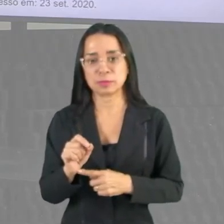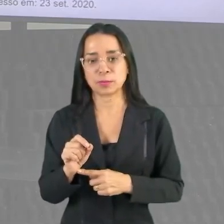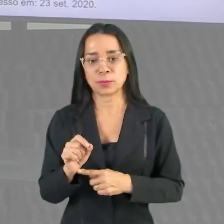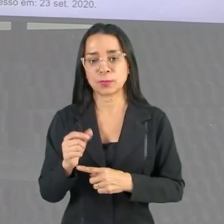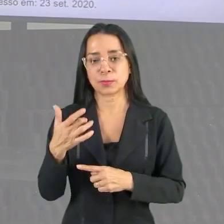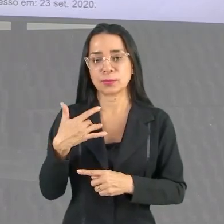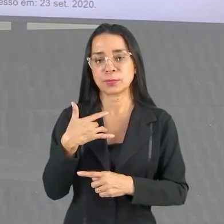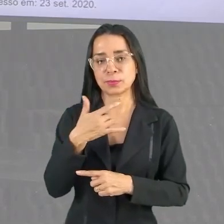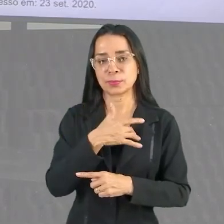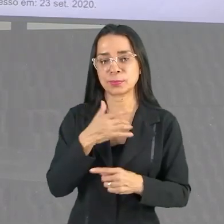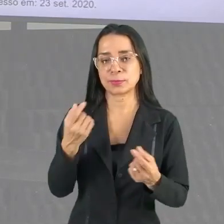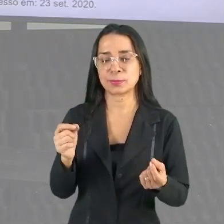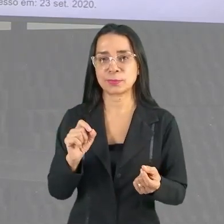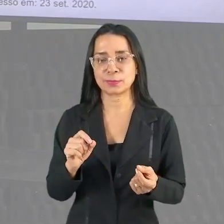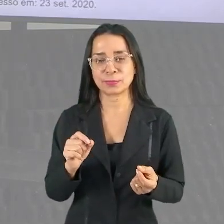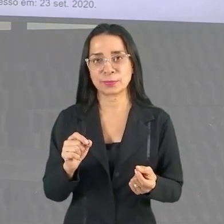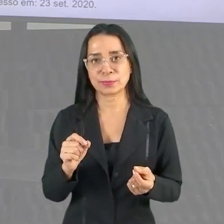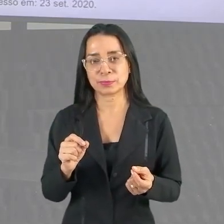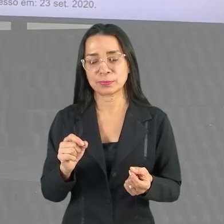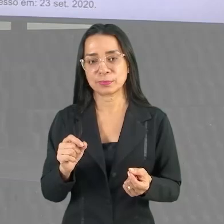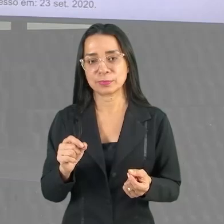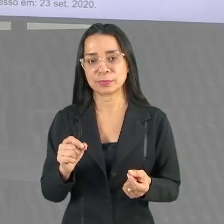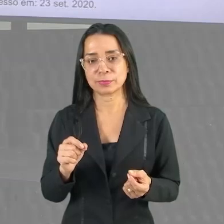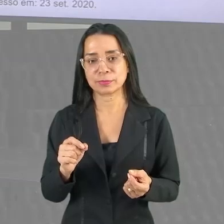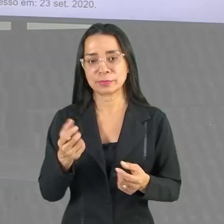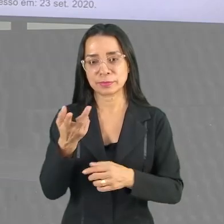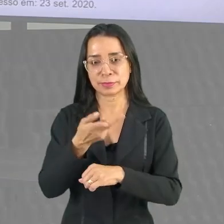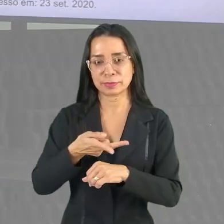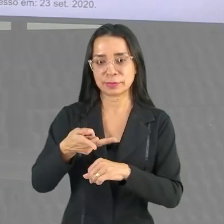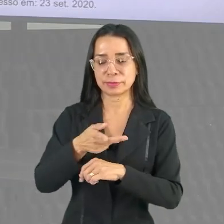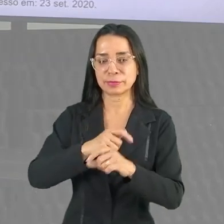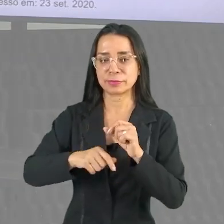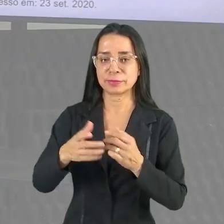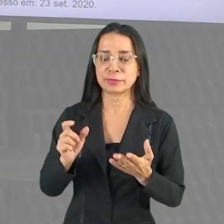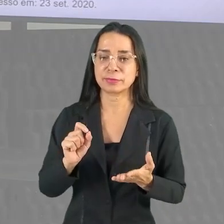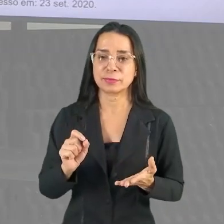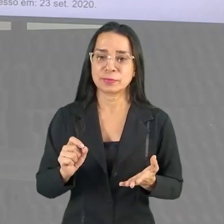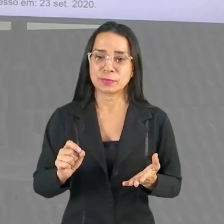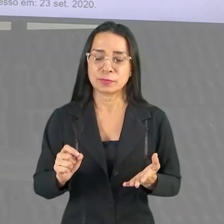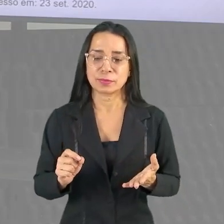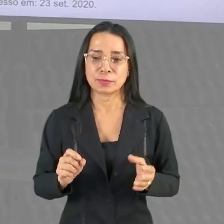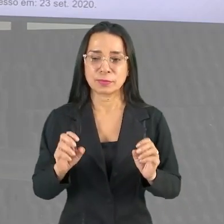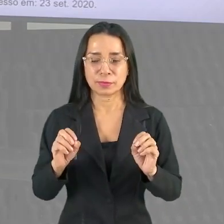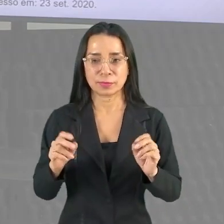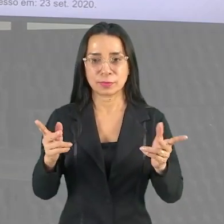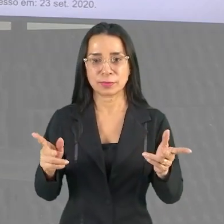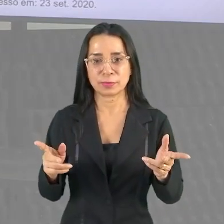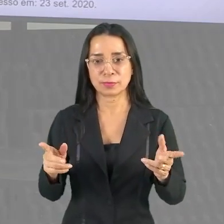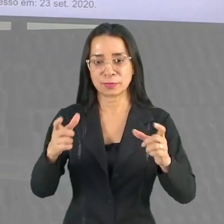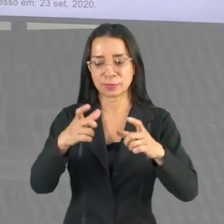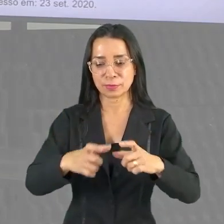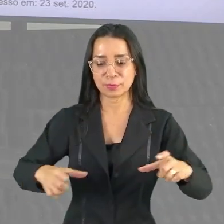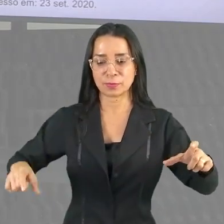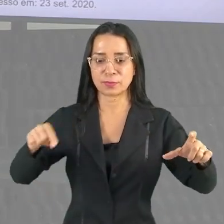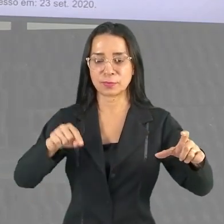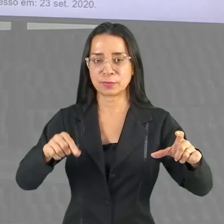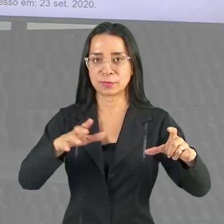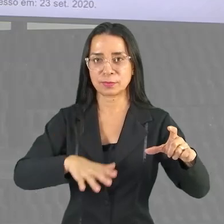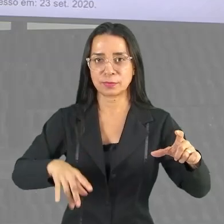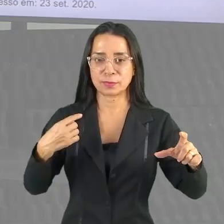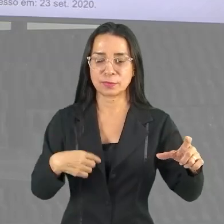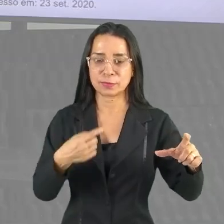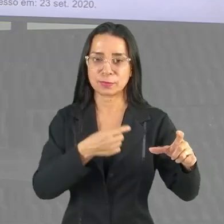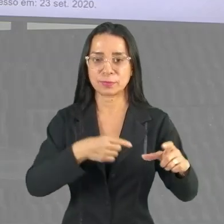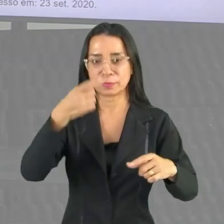saúde vem buscar tratar, tá bom? Essa expansão dessa nossa